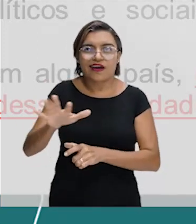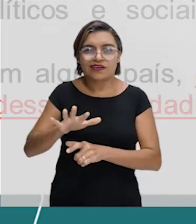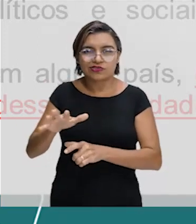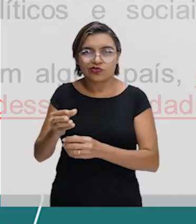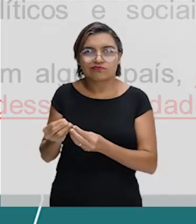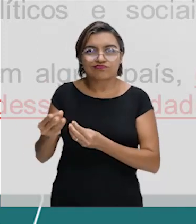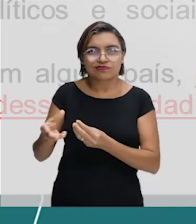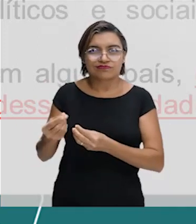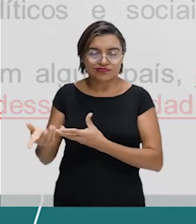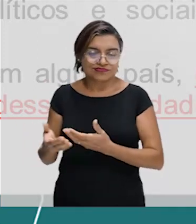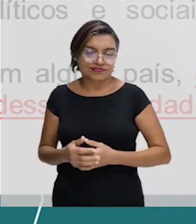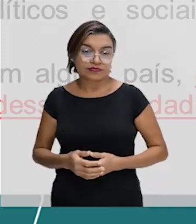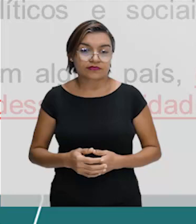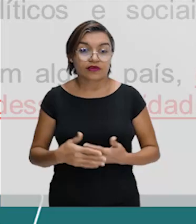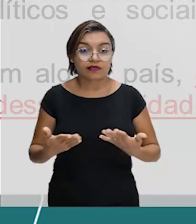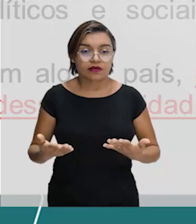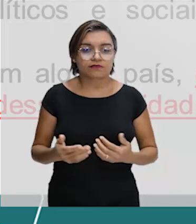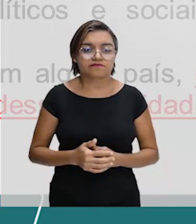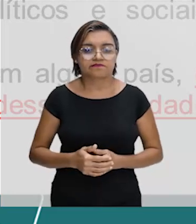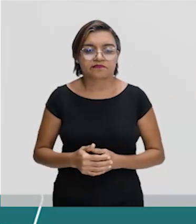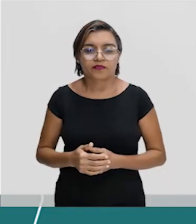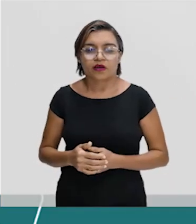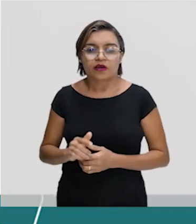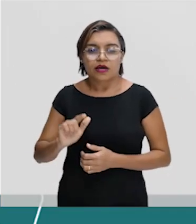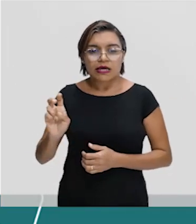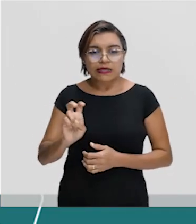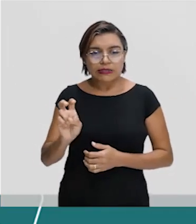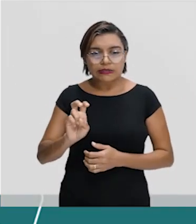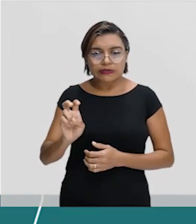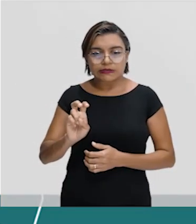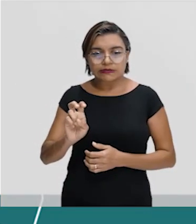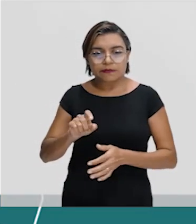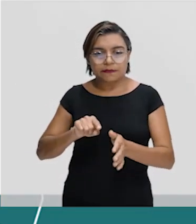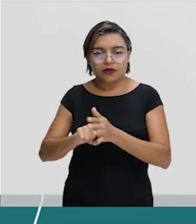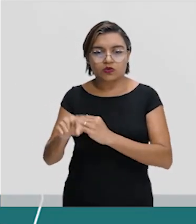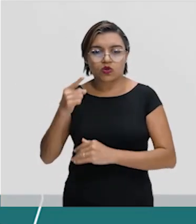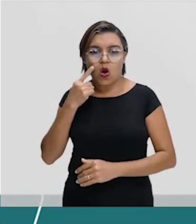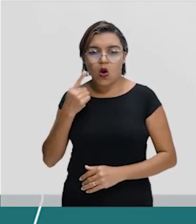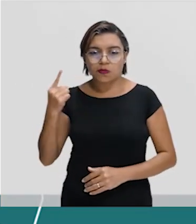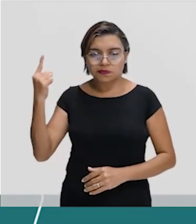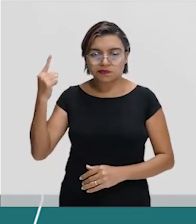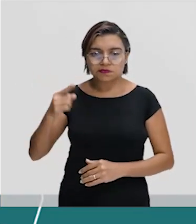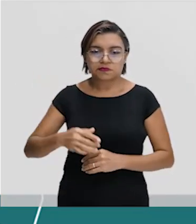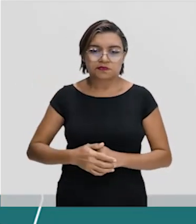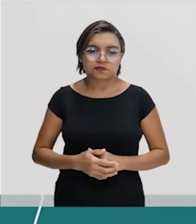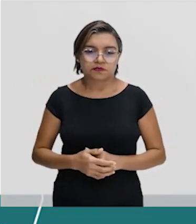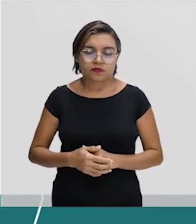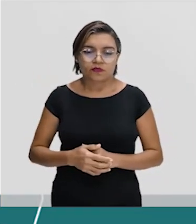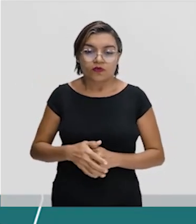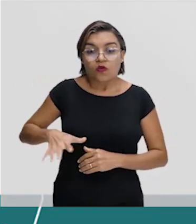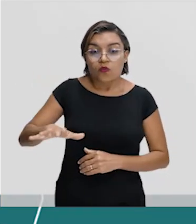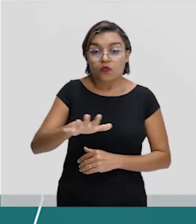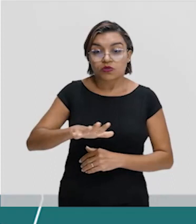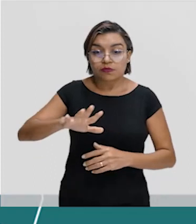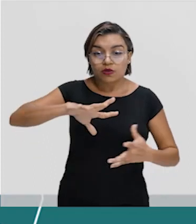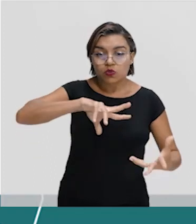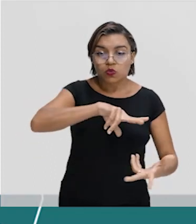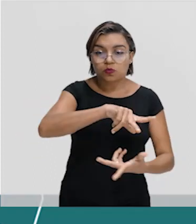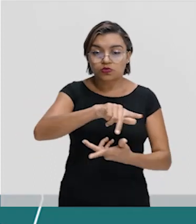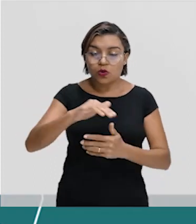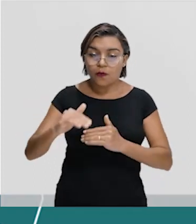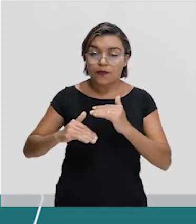está o erro. E para a gente fechar com chave de ouro, Com relação ao espaço mundial, o processo de globalização